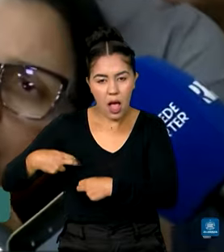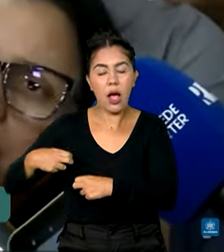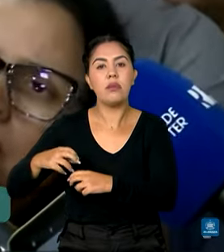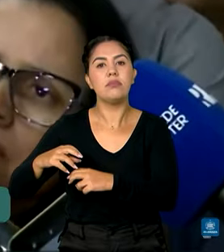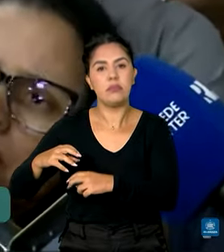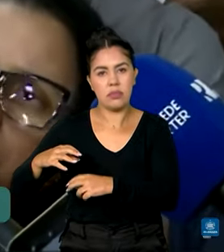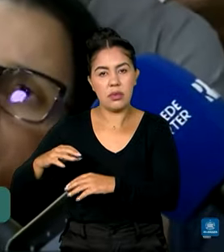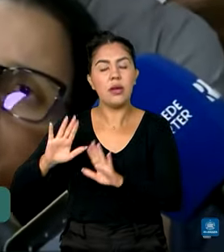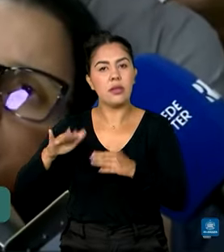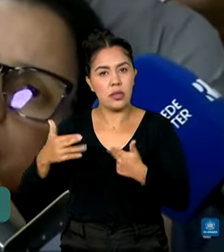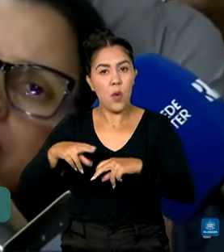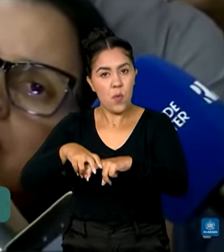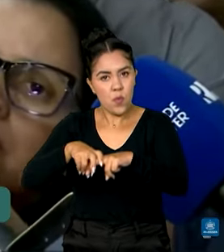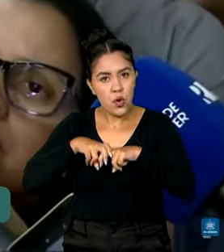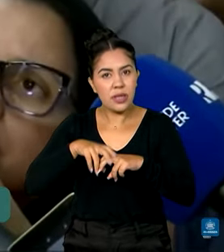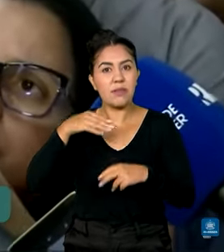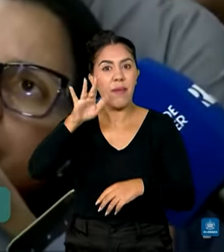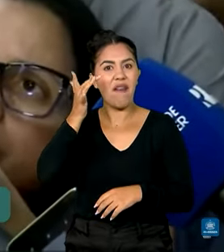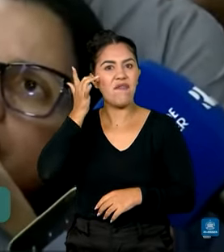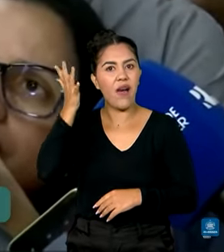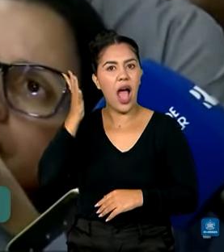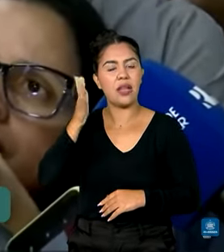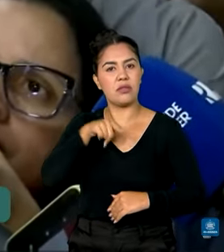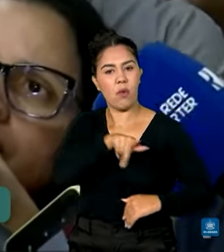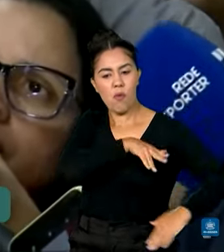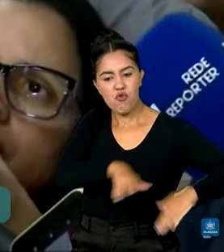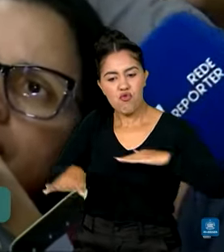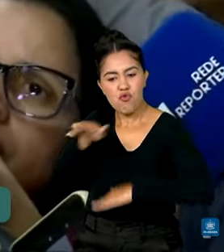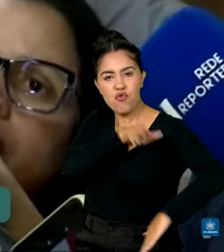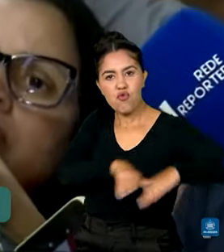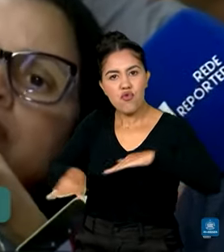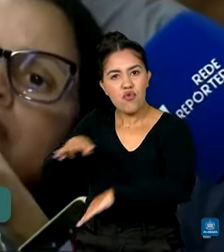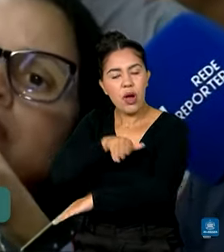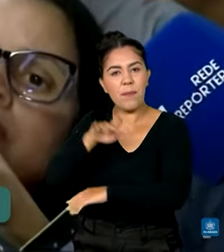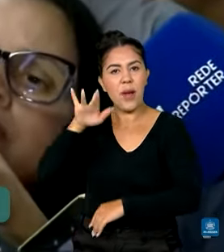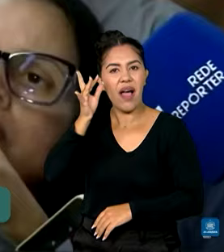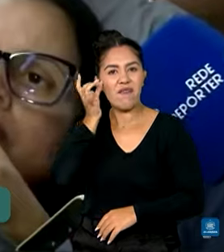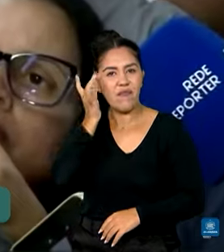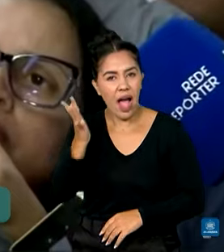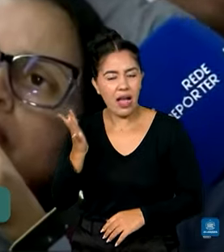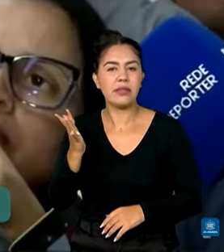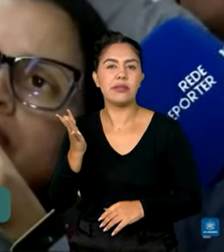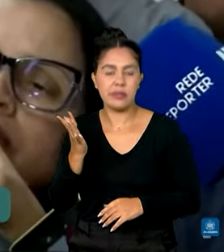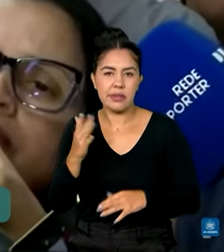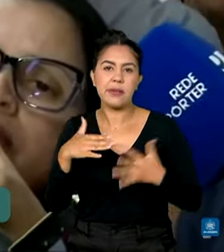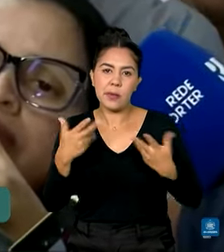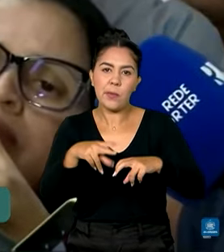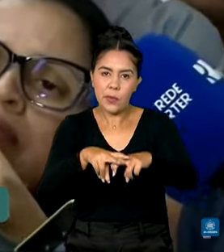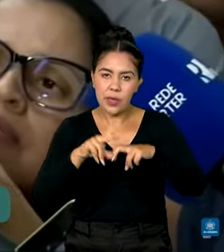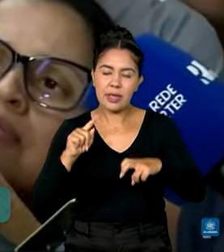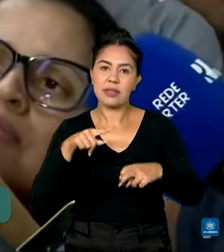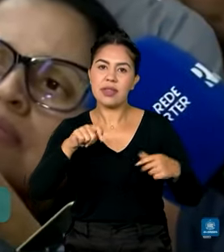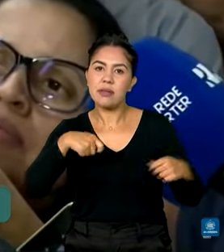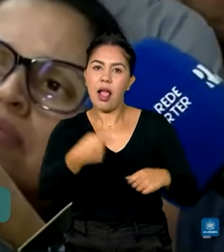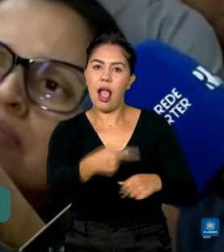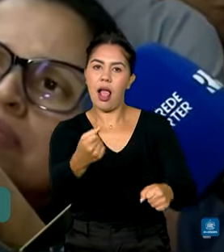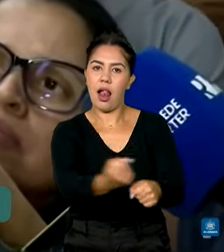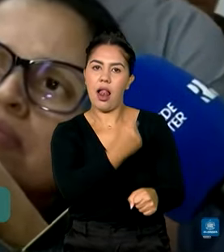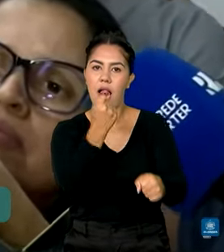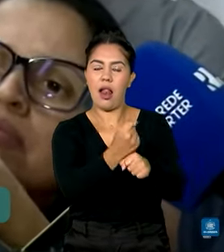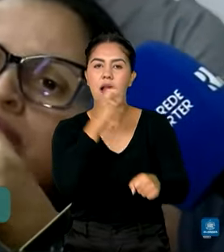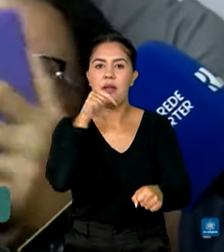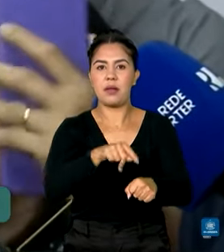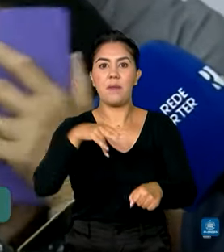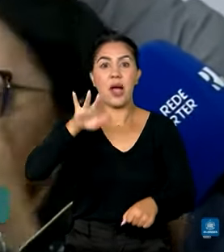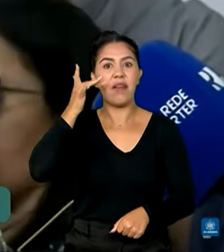isso, vai facilitar o trânsito de Maceió. Muita gente não vai precisar pegar a Fernandes Lima. Por isso a gente chama essa obra de arco metropolitano